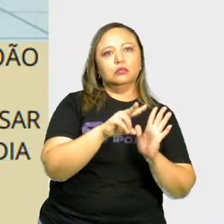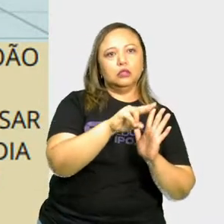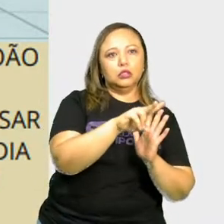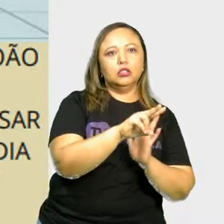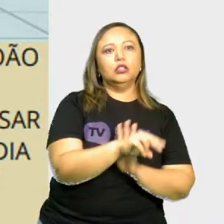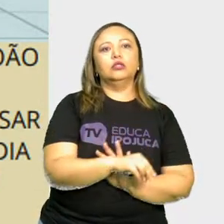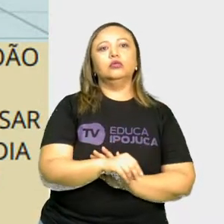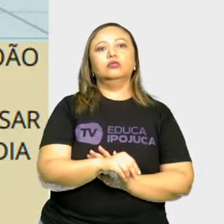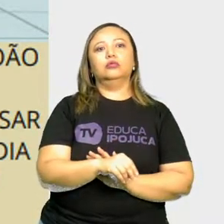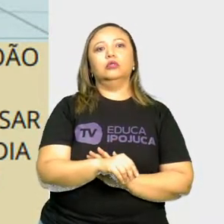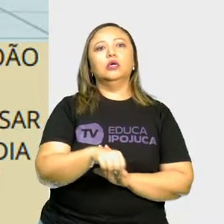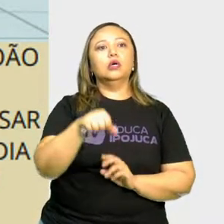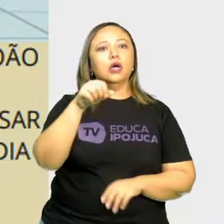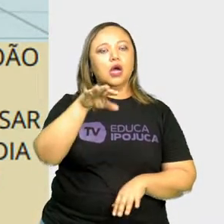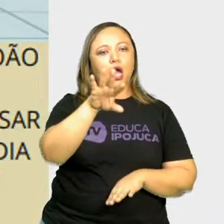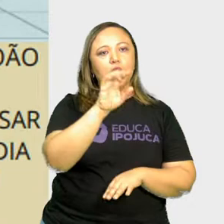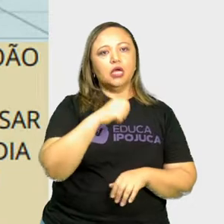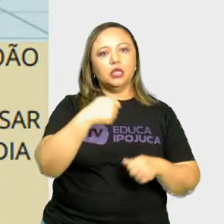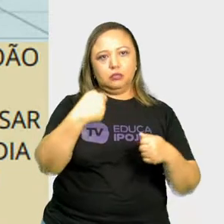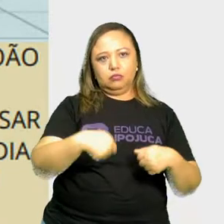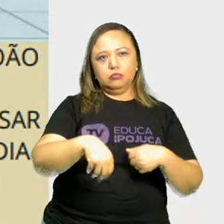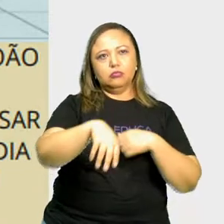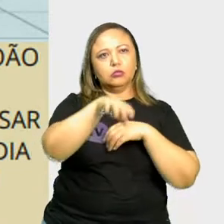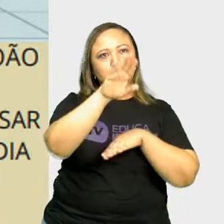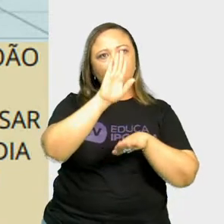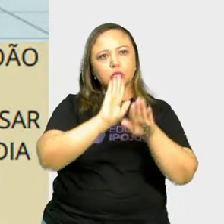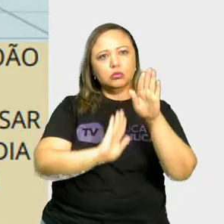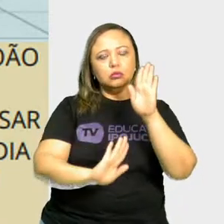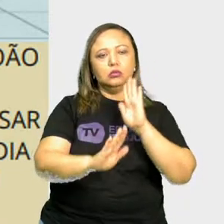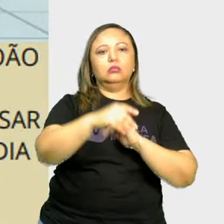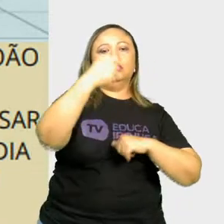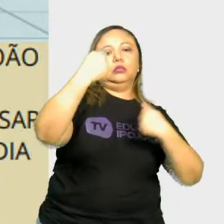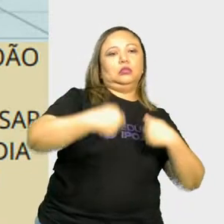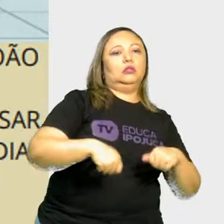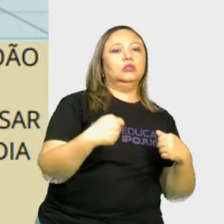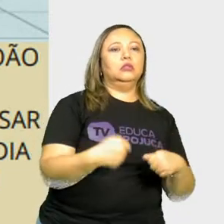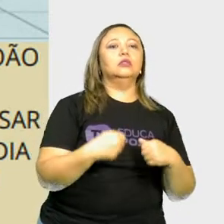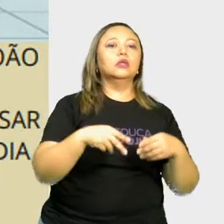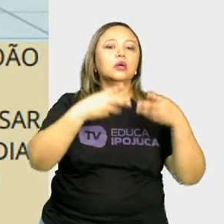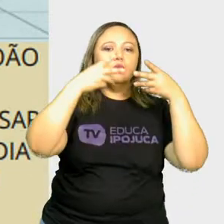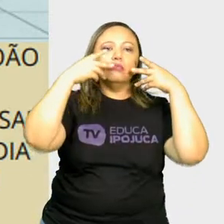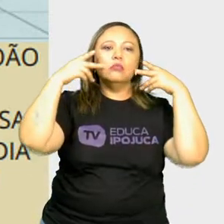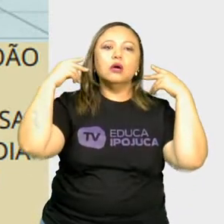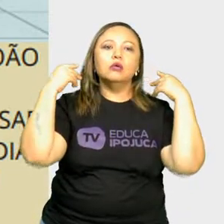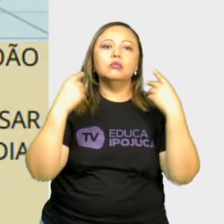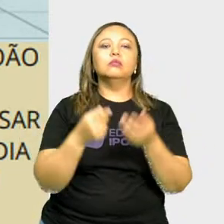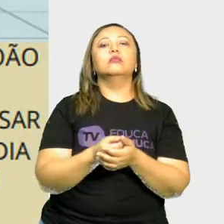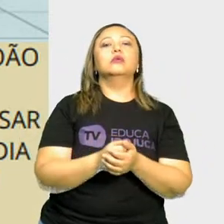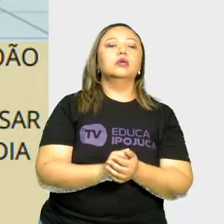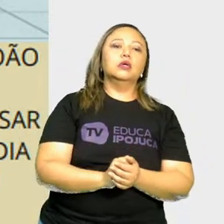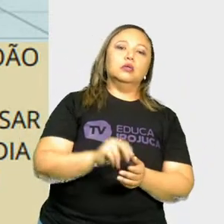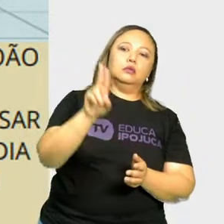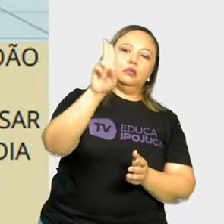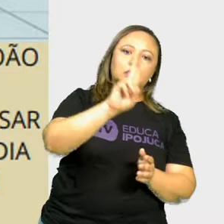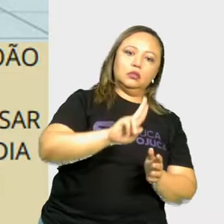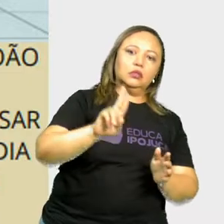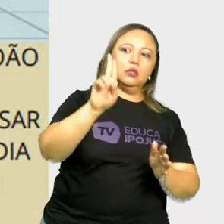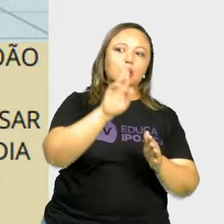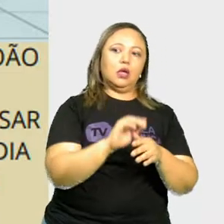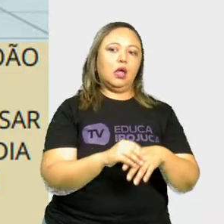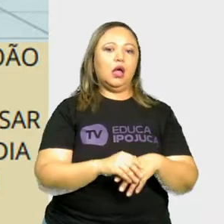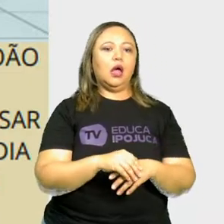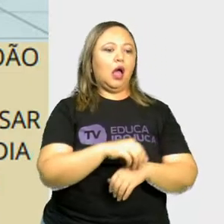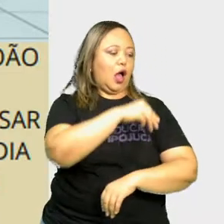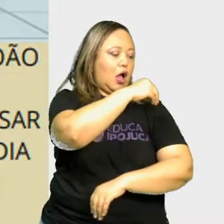preciso me cuidar, lavar as mãos, usar a máscara e passar álcool em gel. Um dia esse vírus